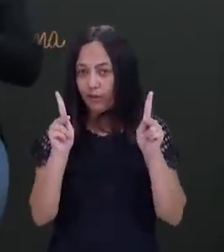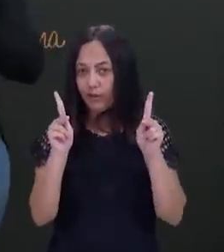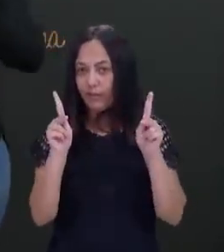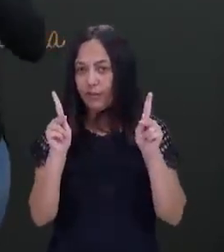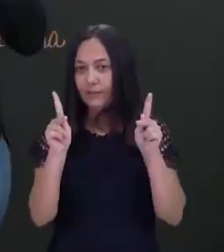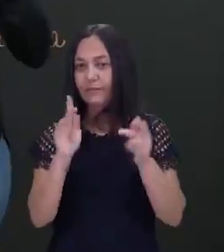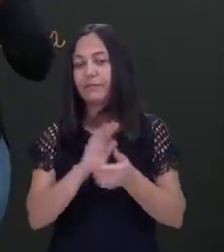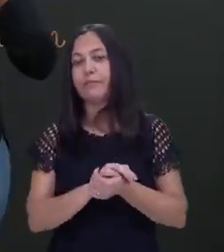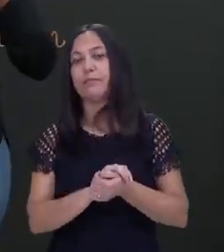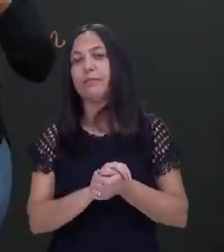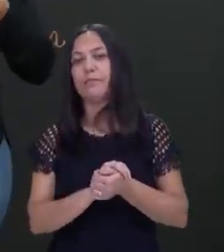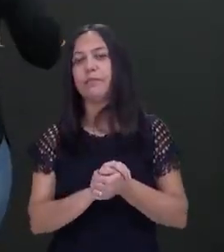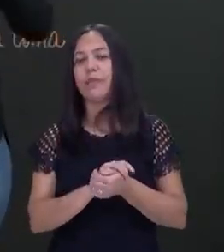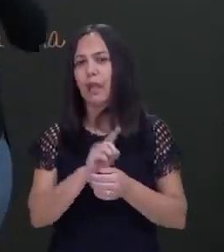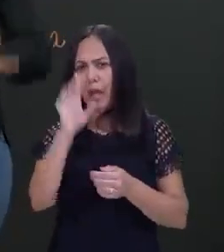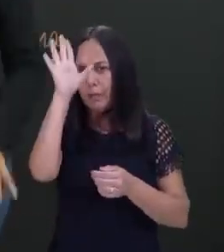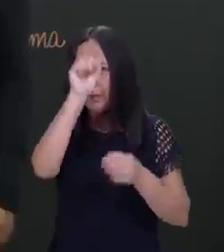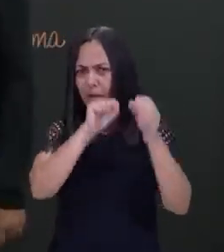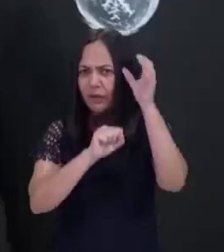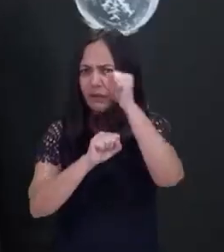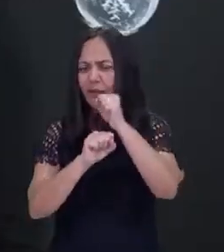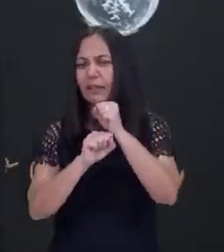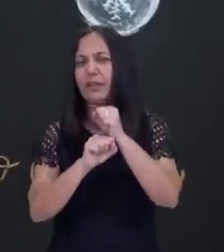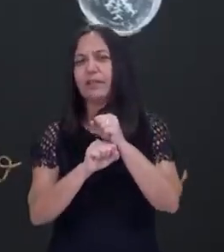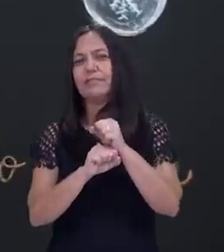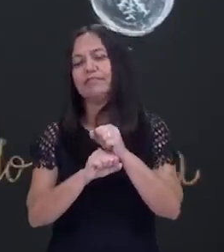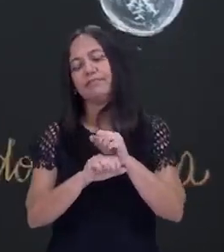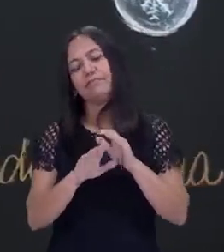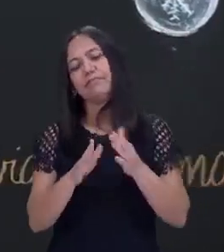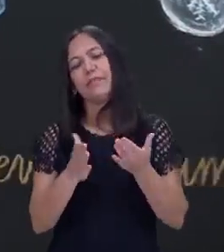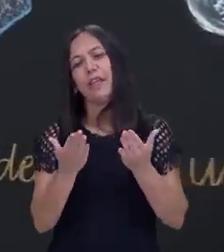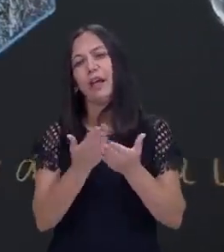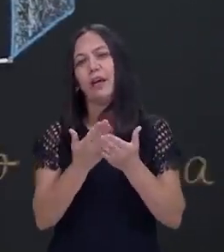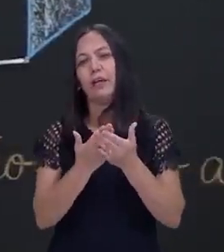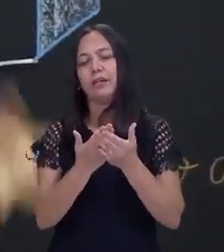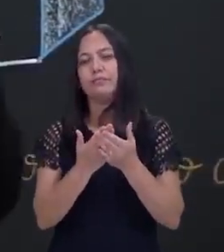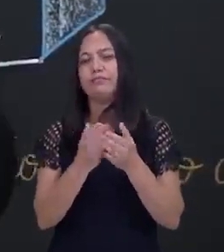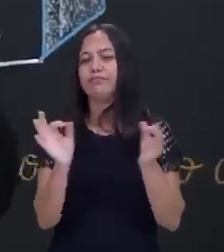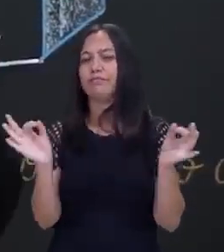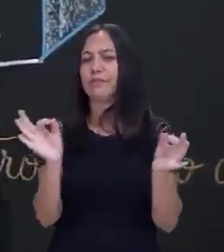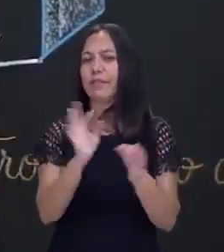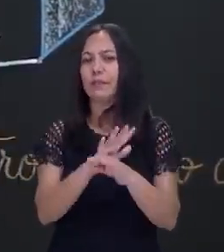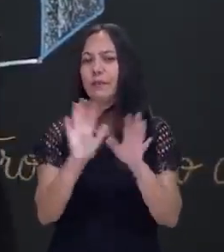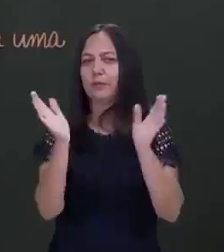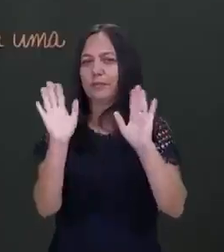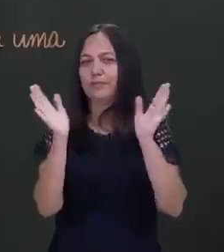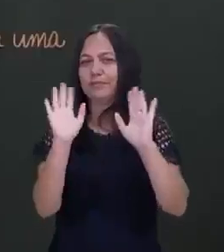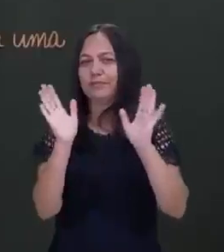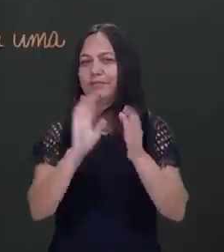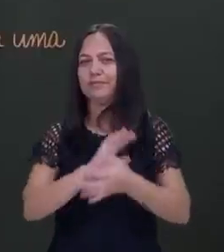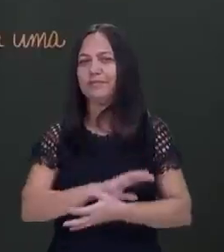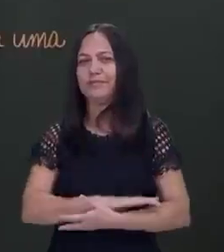Tranquilo, definições absorvidas. Ficamos por aqui na nossa aula de hoje e até a próxima. Tchau!